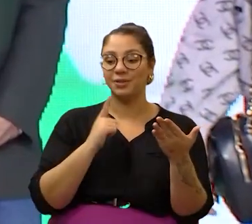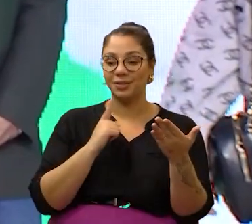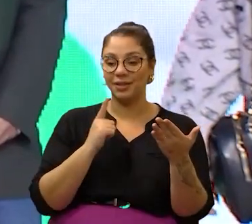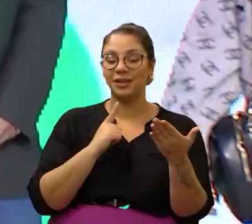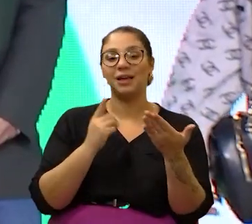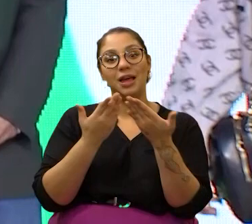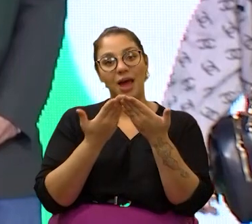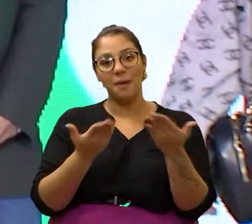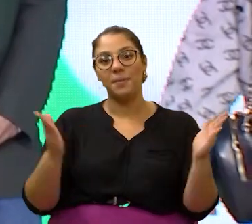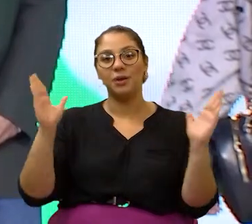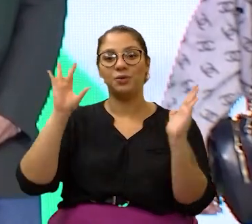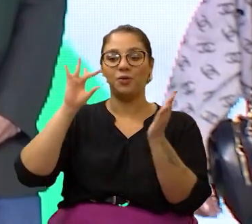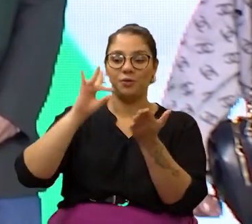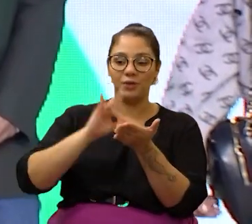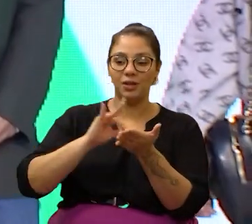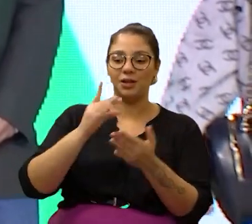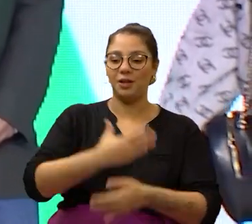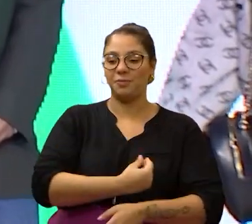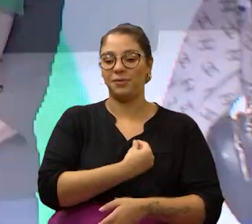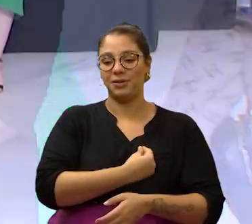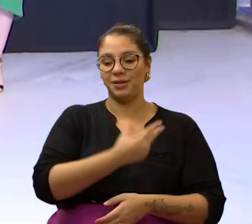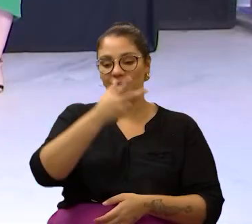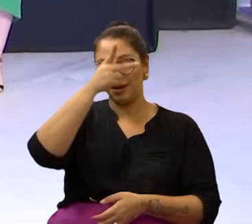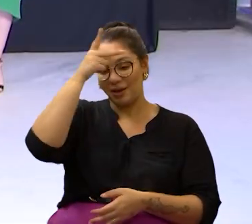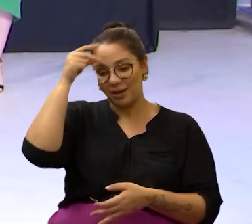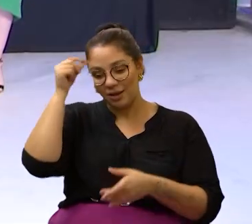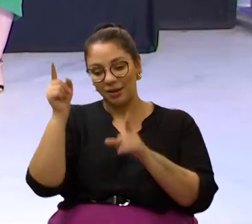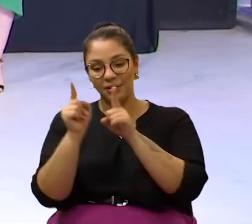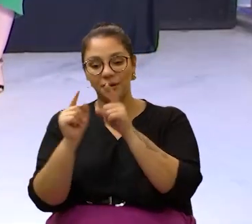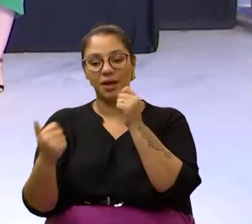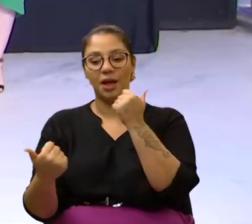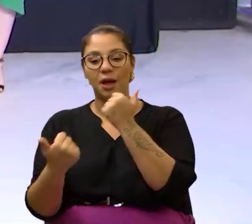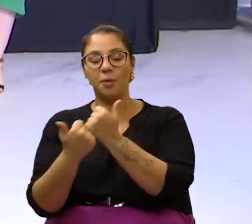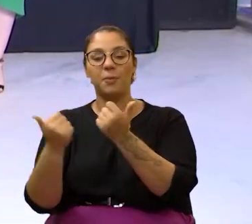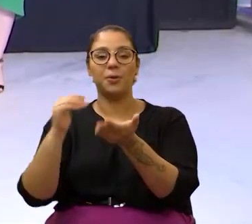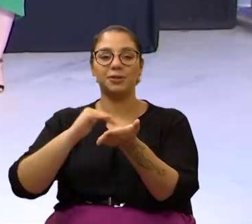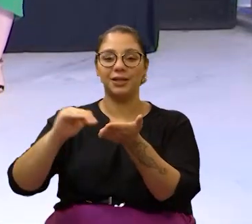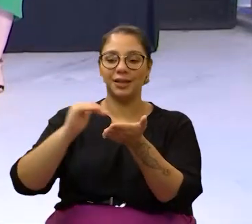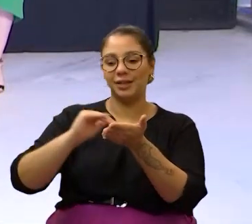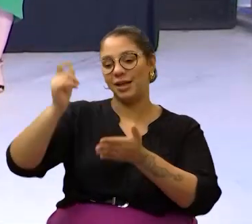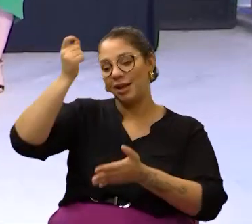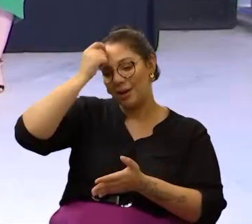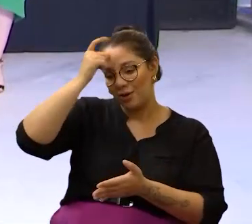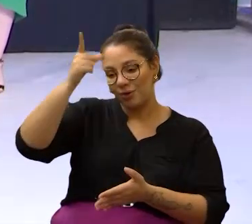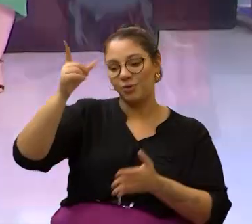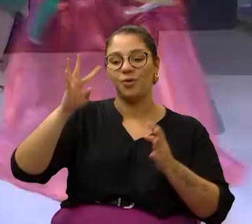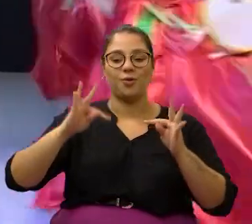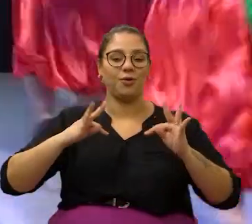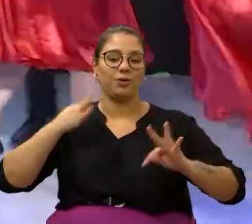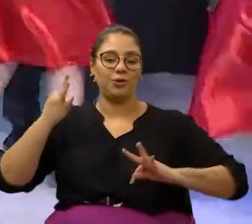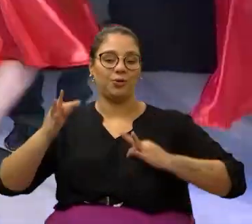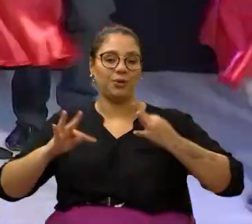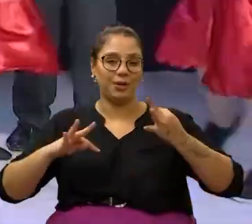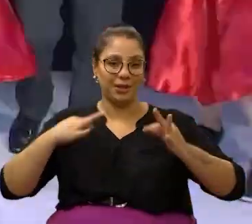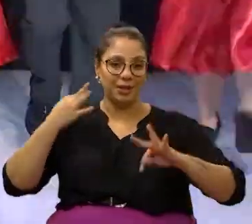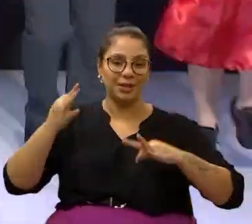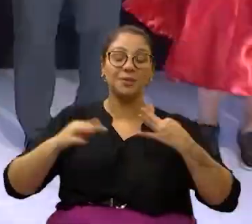oficial com a presença do prefeito, com o apoio da Secretaria de Cultura, Turismo,